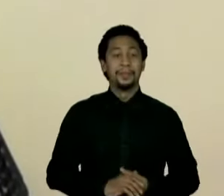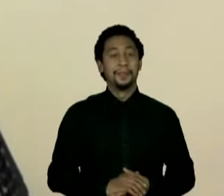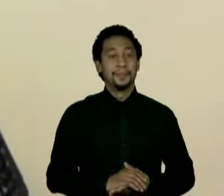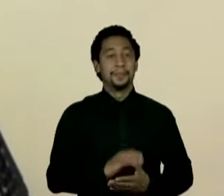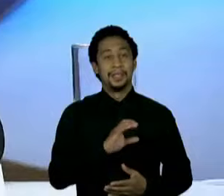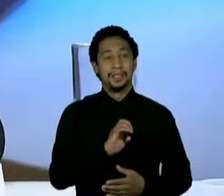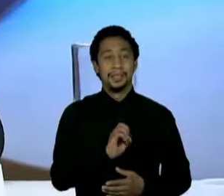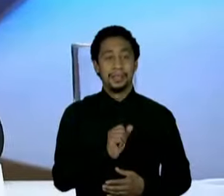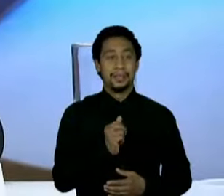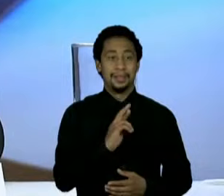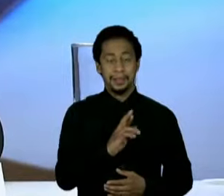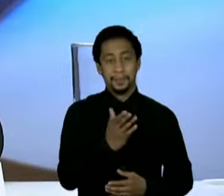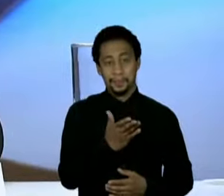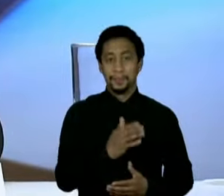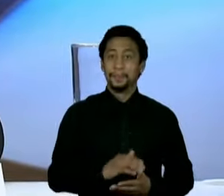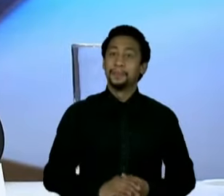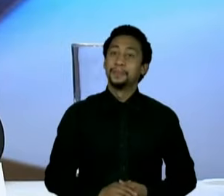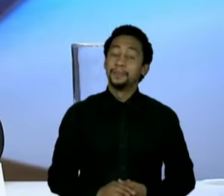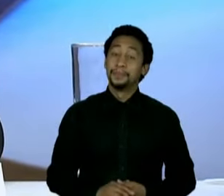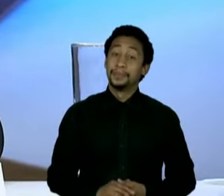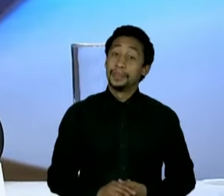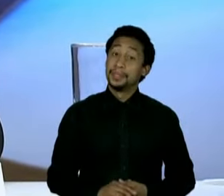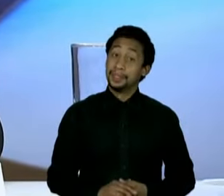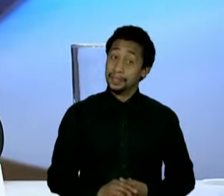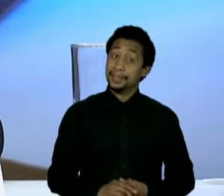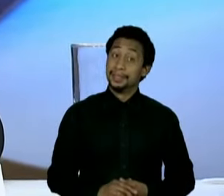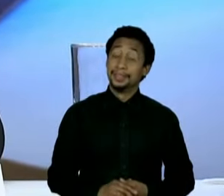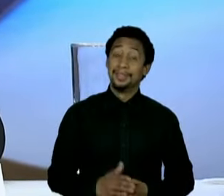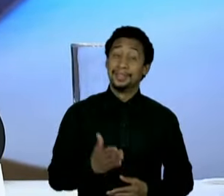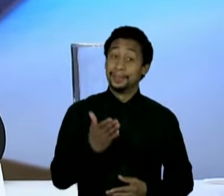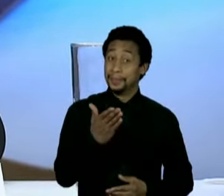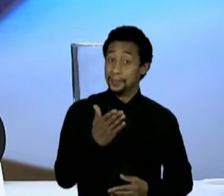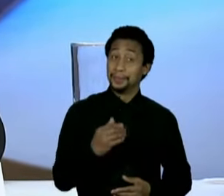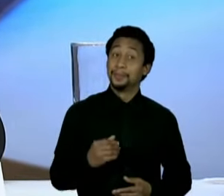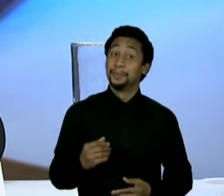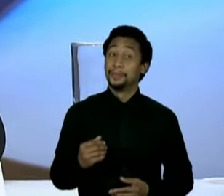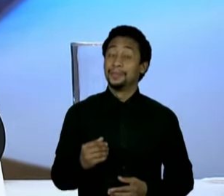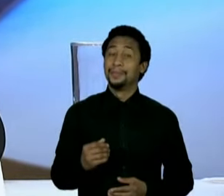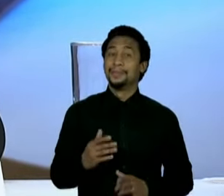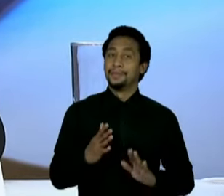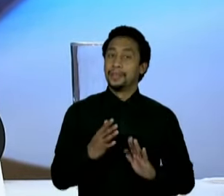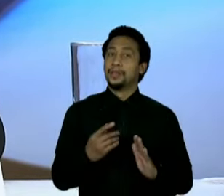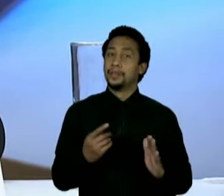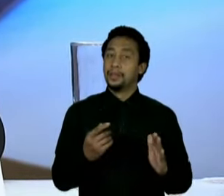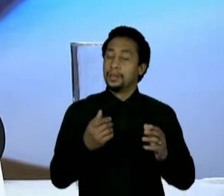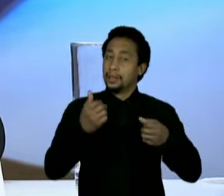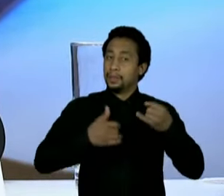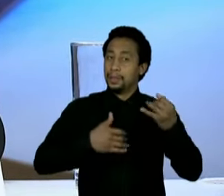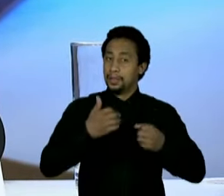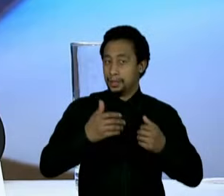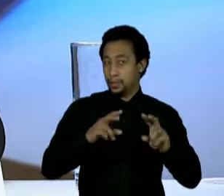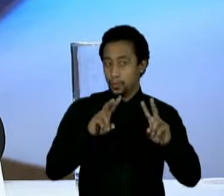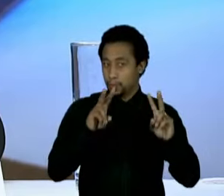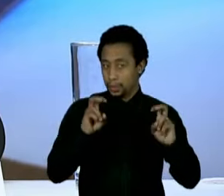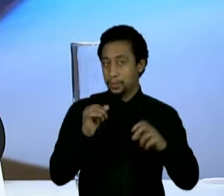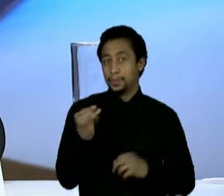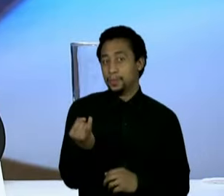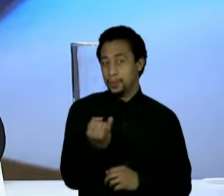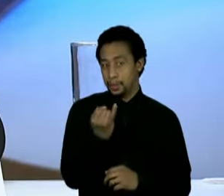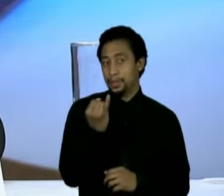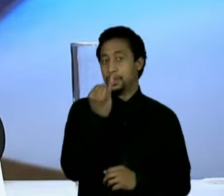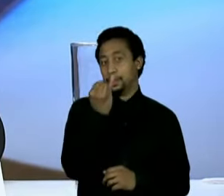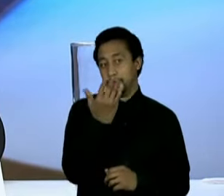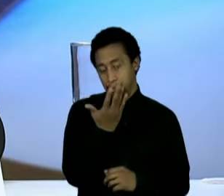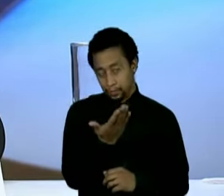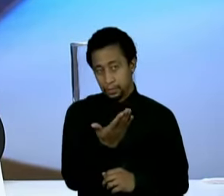continua. Não, eu só... O senhor está falando sobre a importância de se preservar